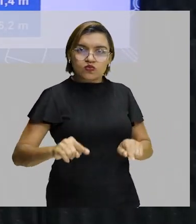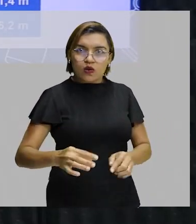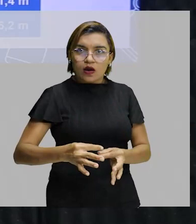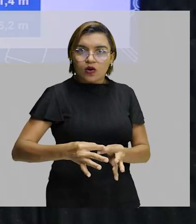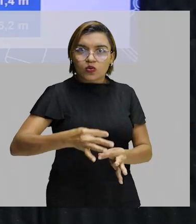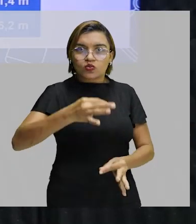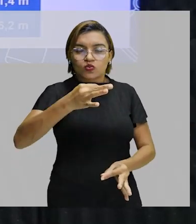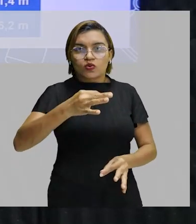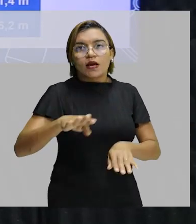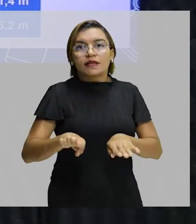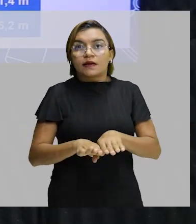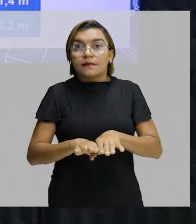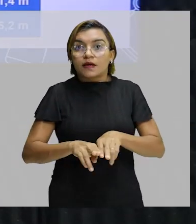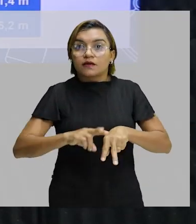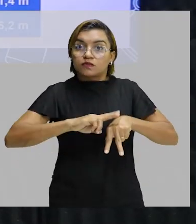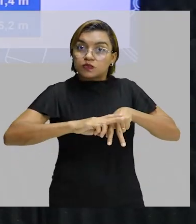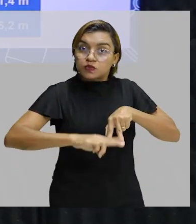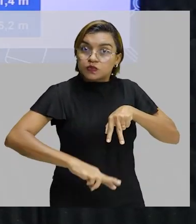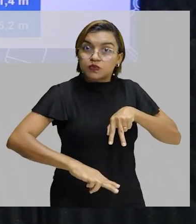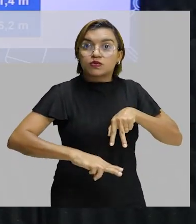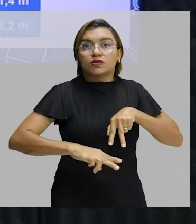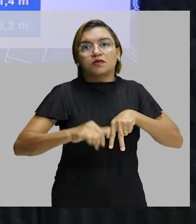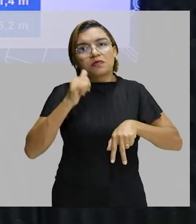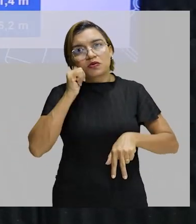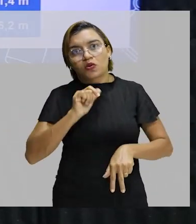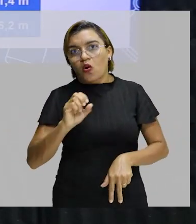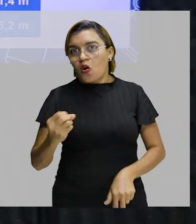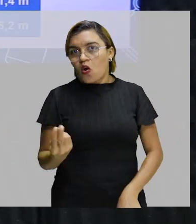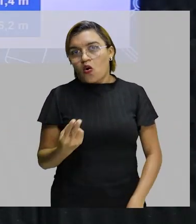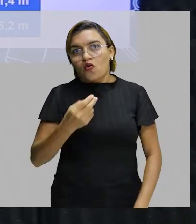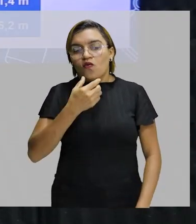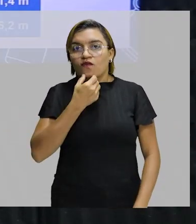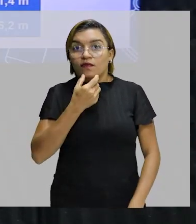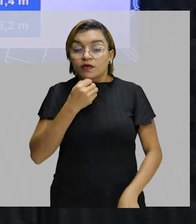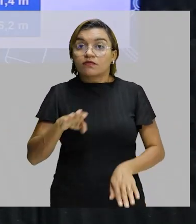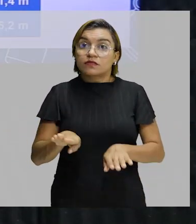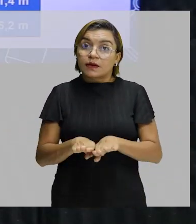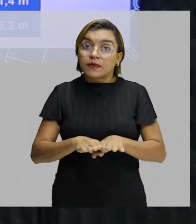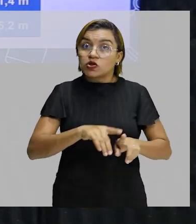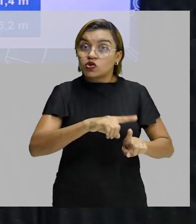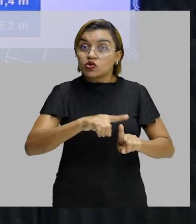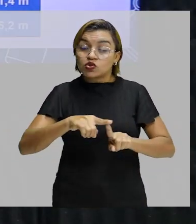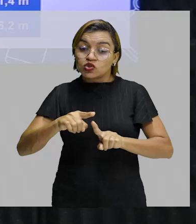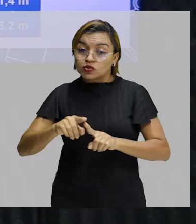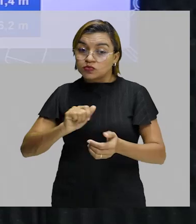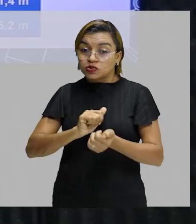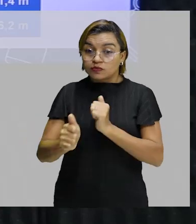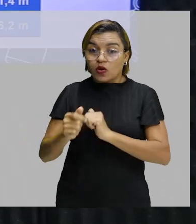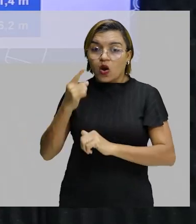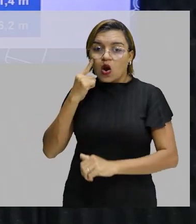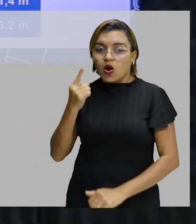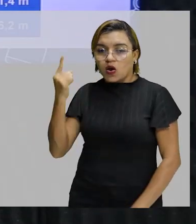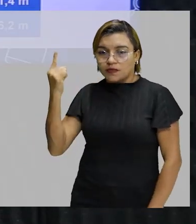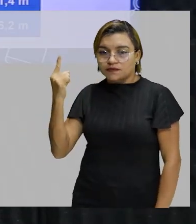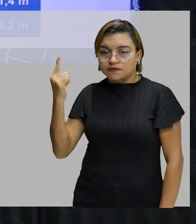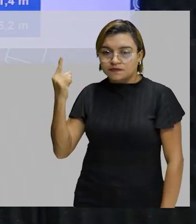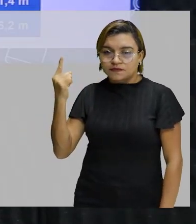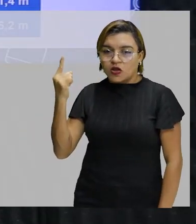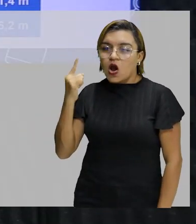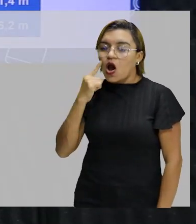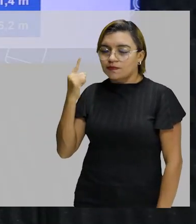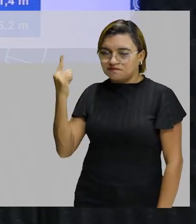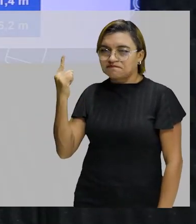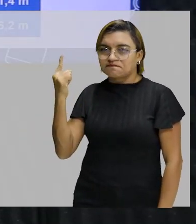relação ao gênero, feminino e masculino, em relação às próprias provas também. Está aqui um quadro para vocês. 100 metros